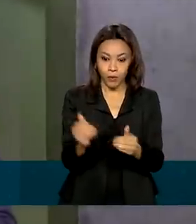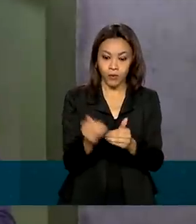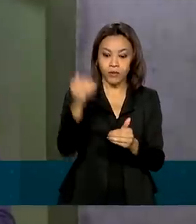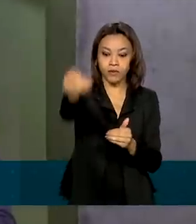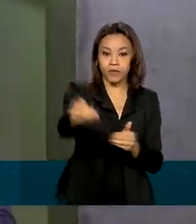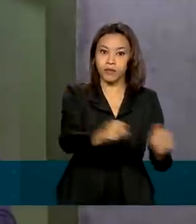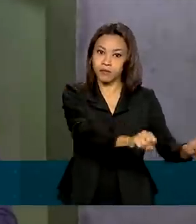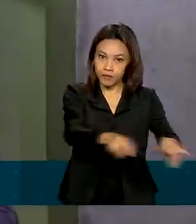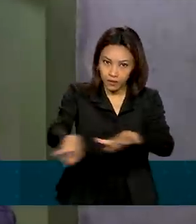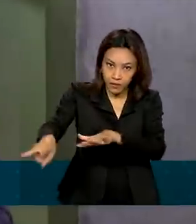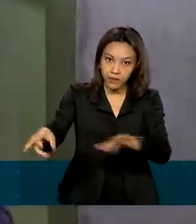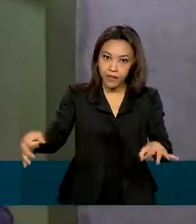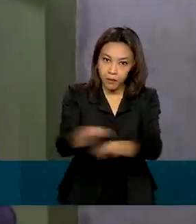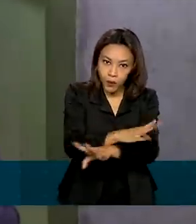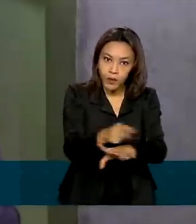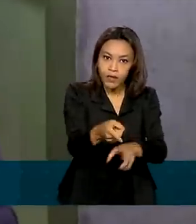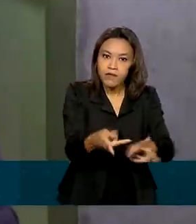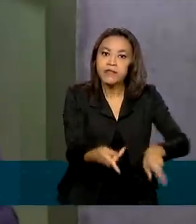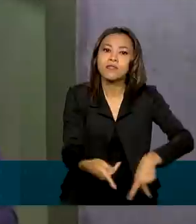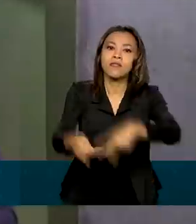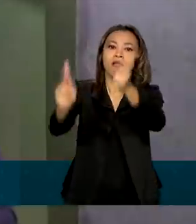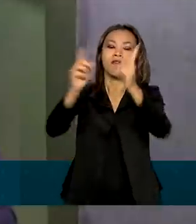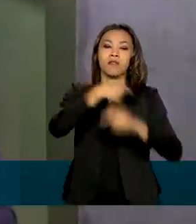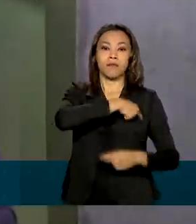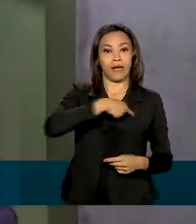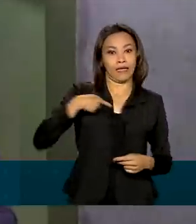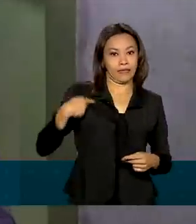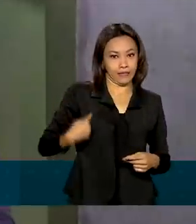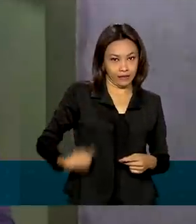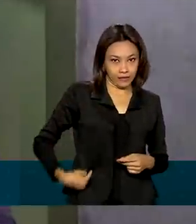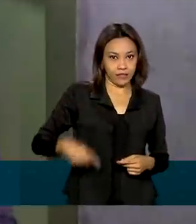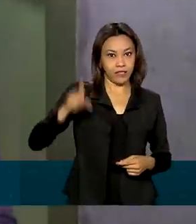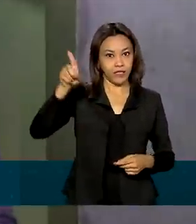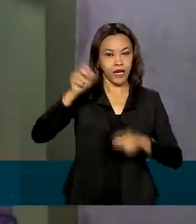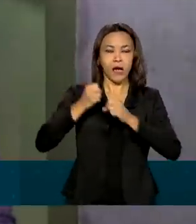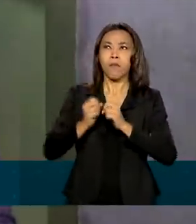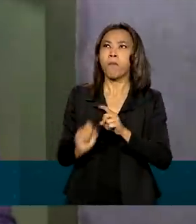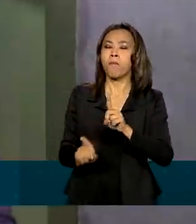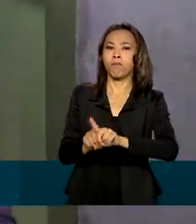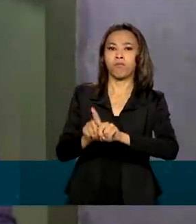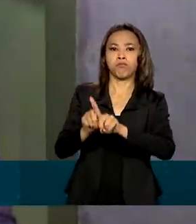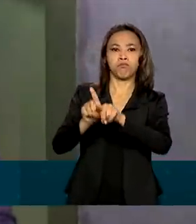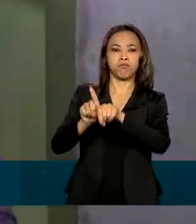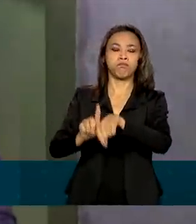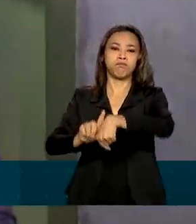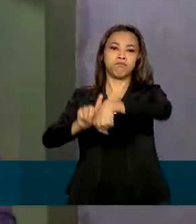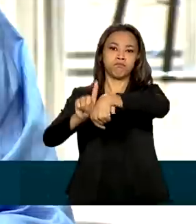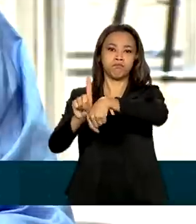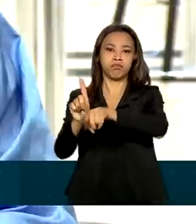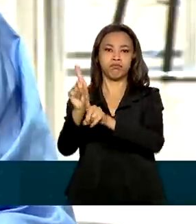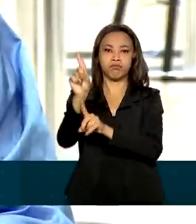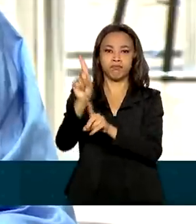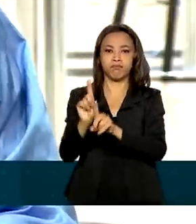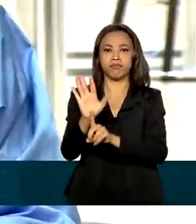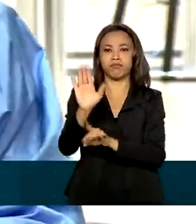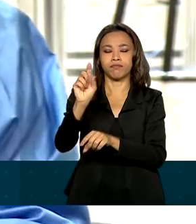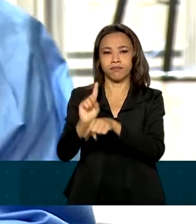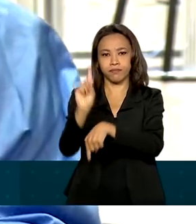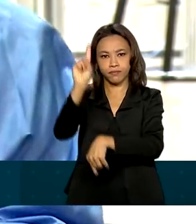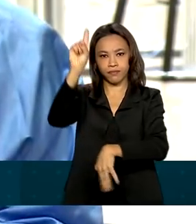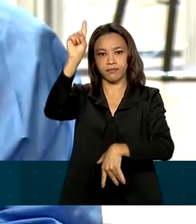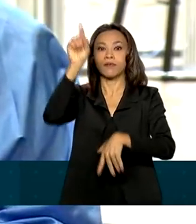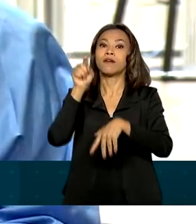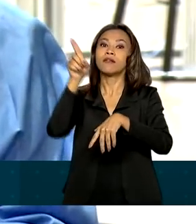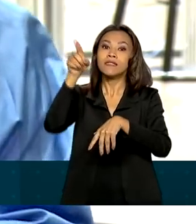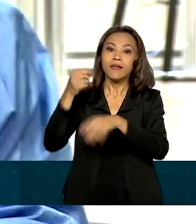semanas. Ele será levado para a Índia ainda este ano e lançado em óbito em fevereiro de 2021. Brevemente, nós